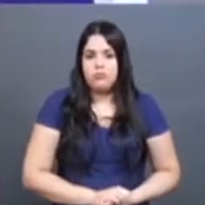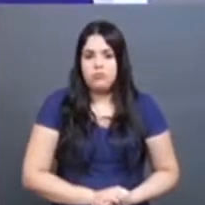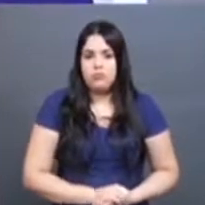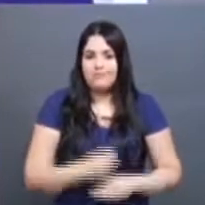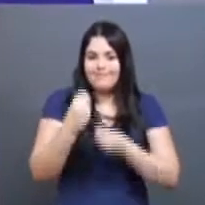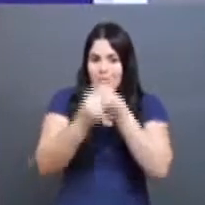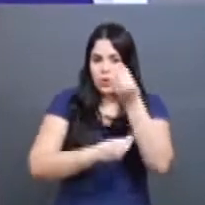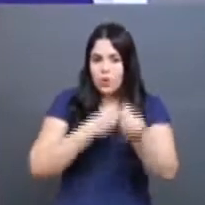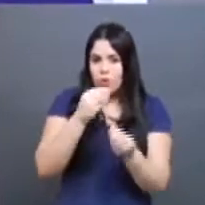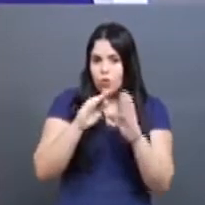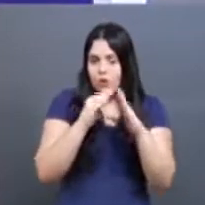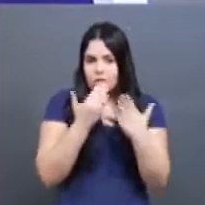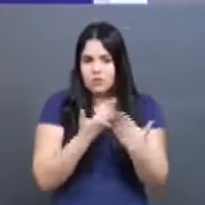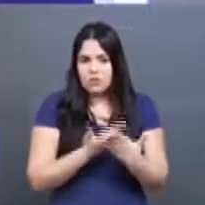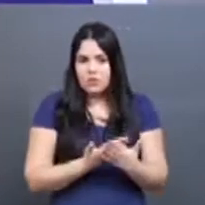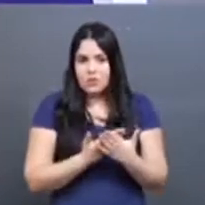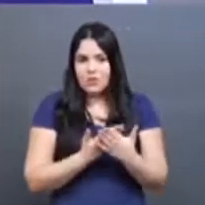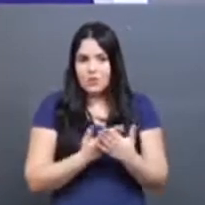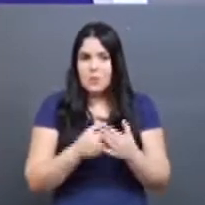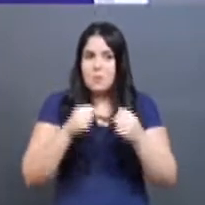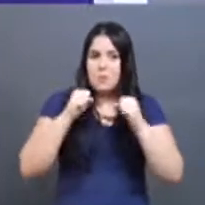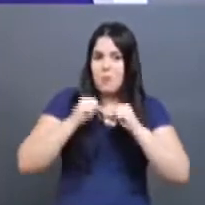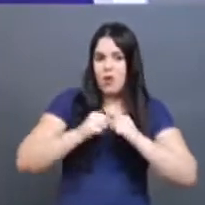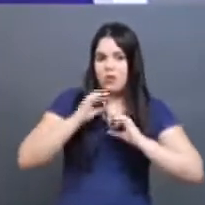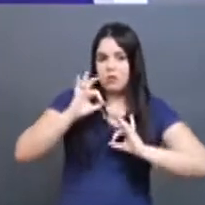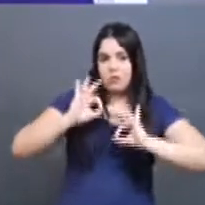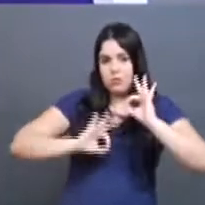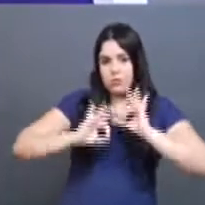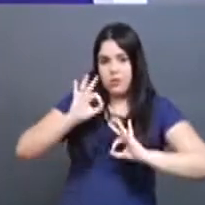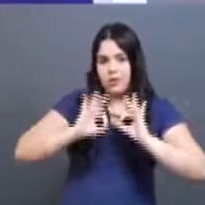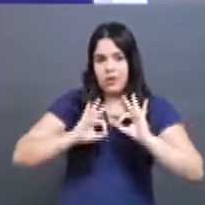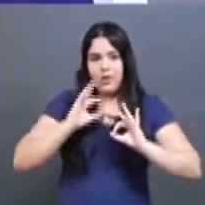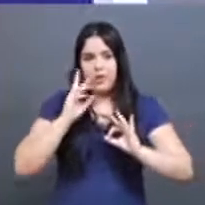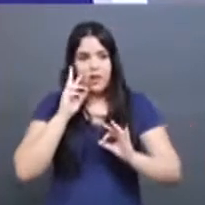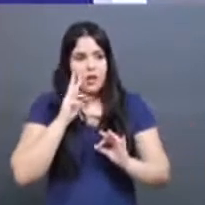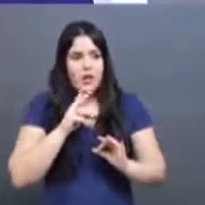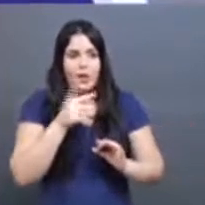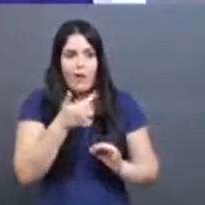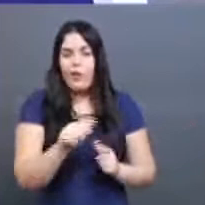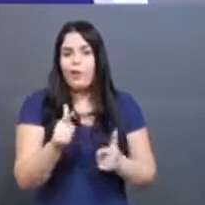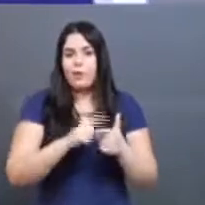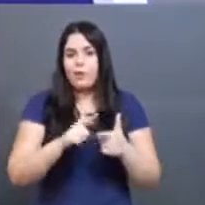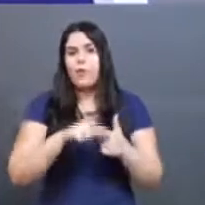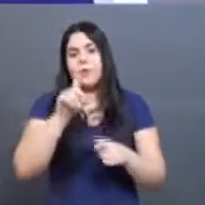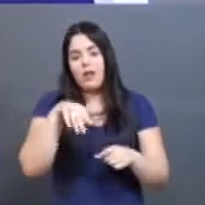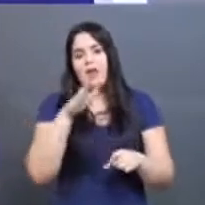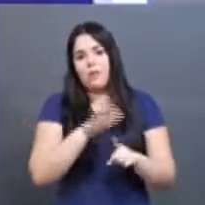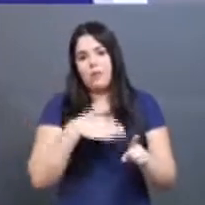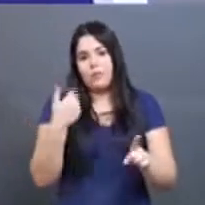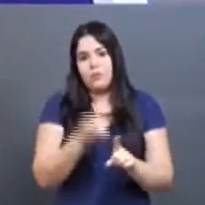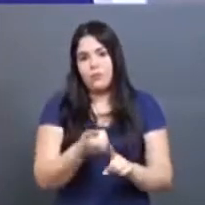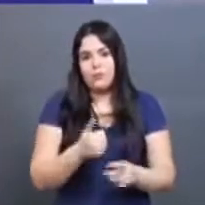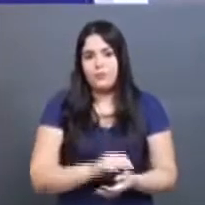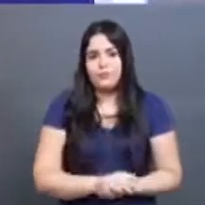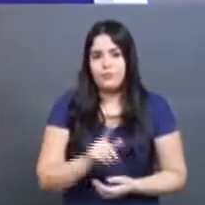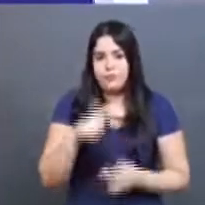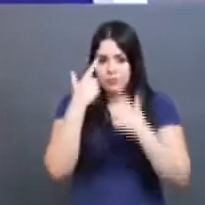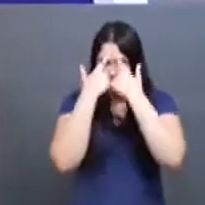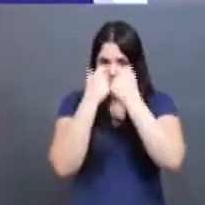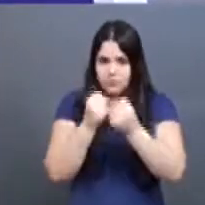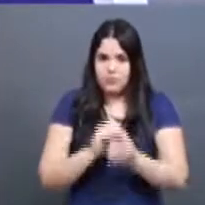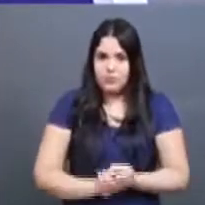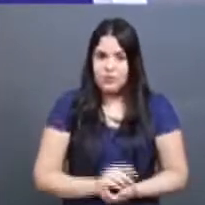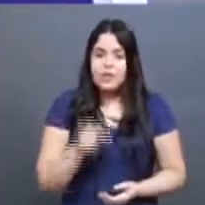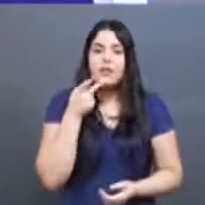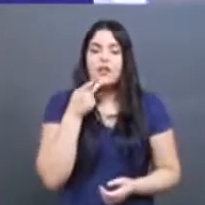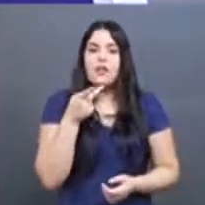Como que as escolas podem se preparar para lidar com mais esse tipo de coisa, que também é um tipo de violência? Olha, você falou uma